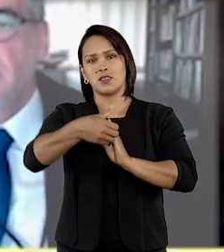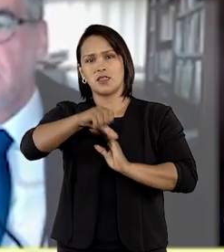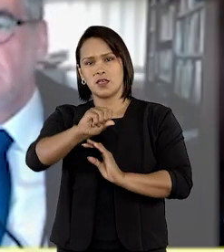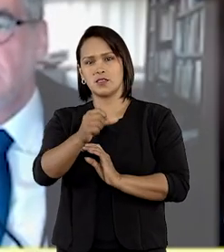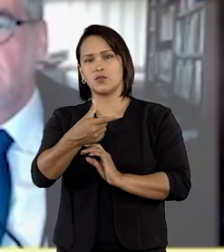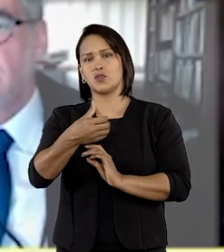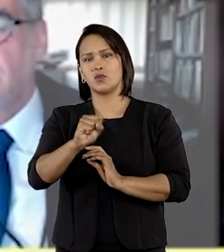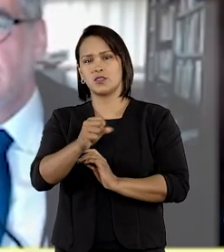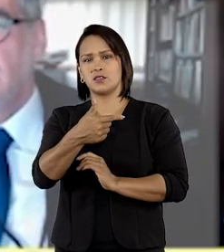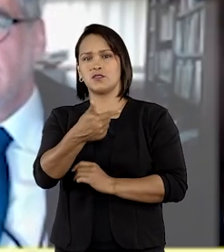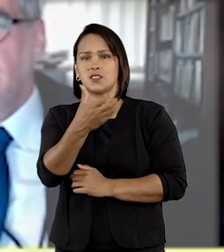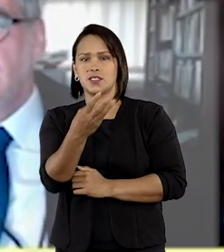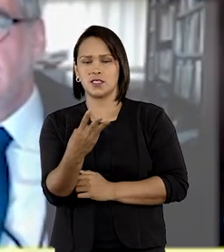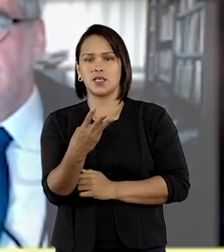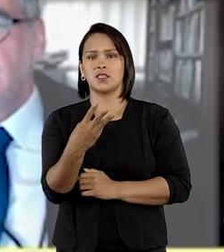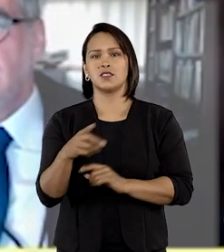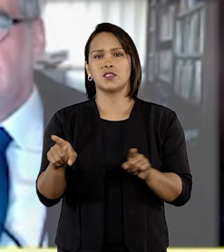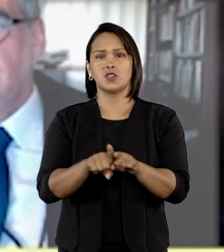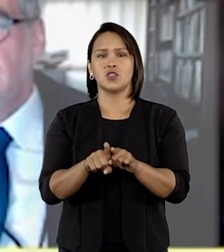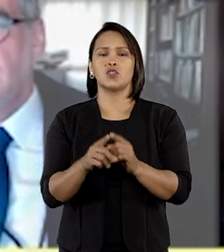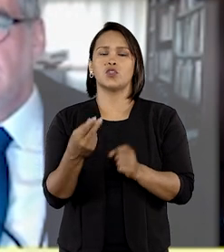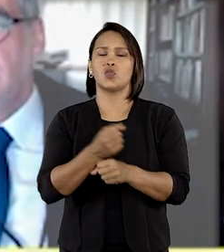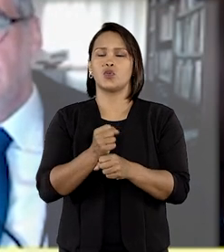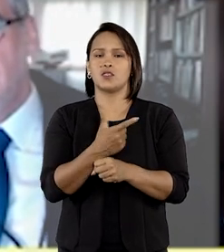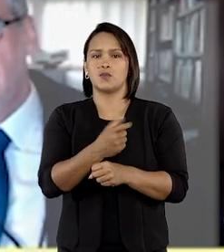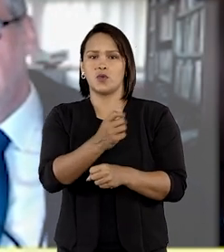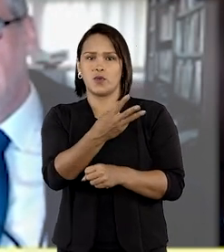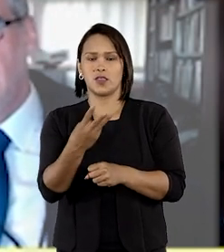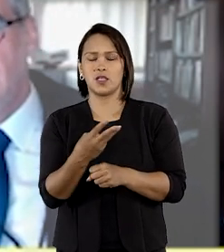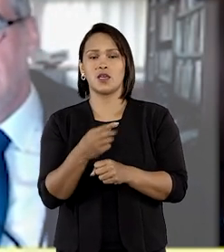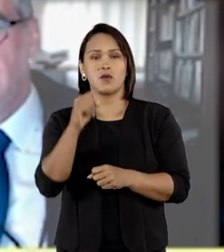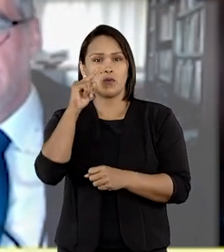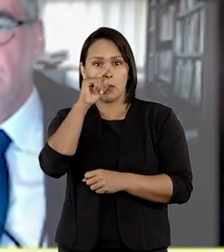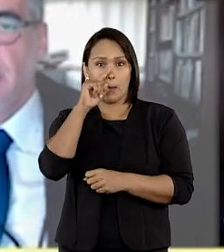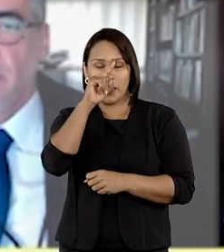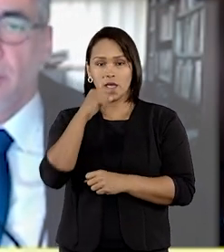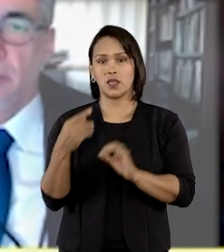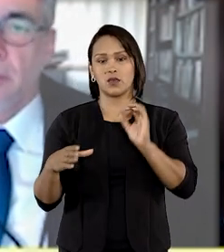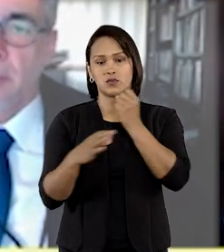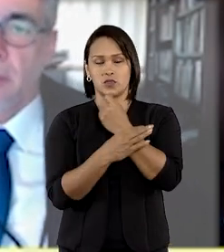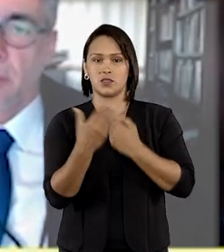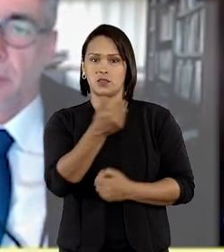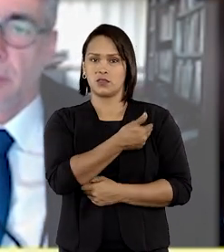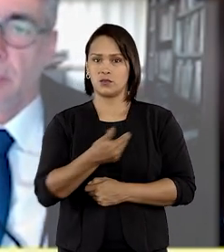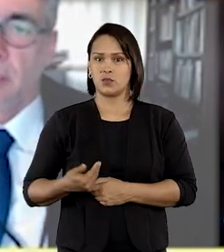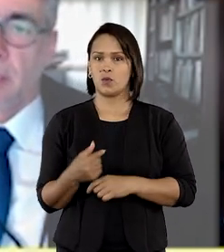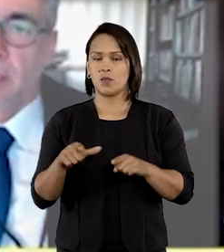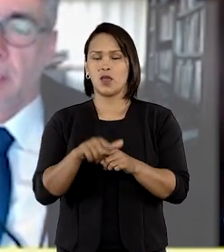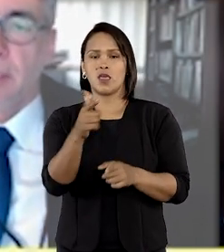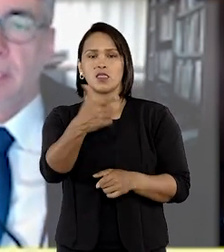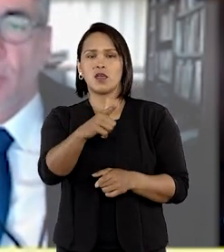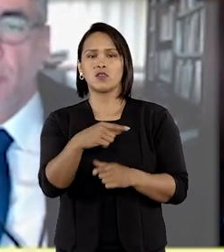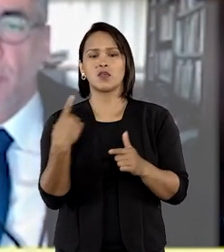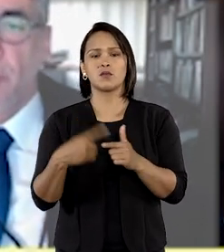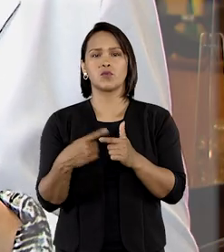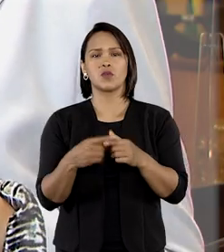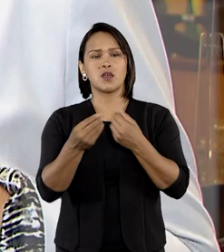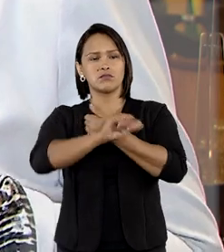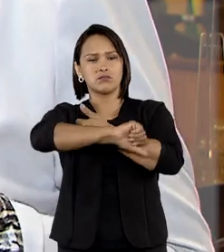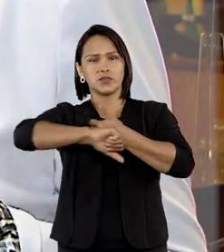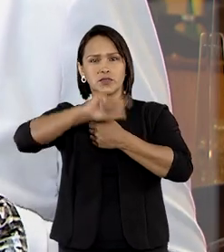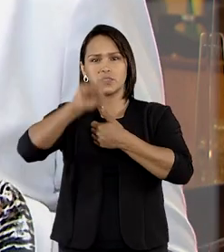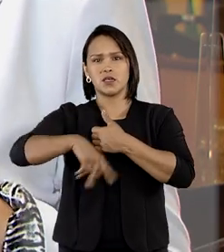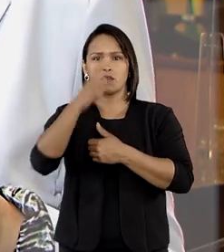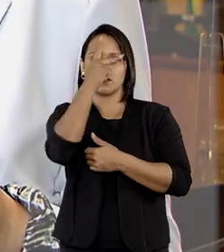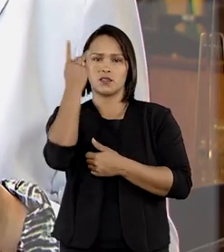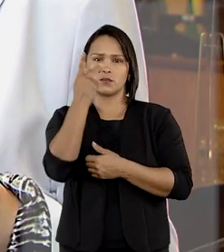no qual se presume a ocorrência de risco à segurança pública, não havendo a necessidade de dano efetivo às pessoas. No